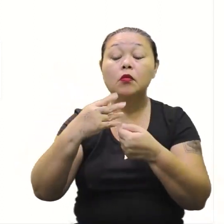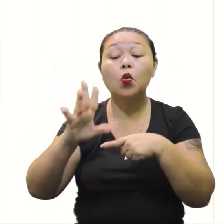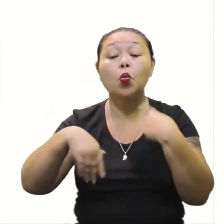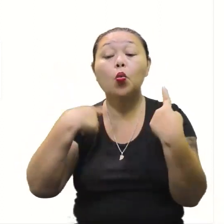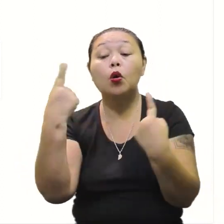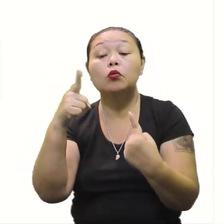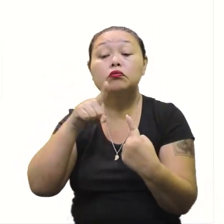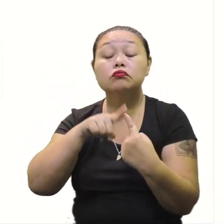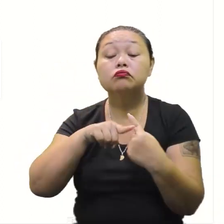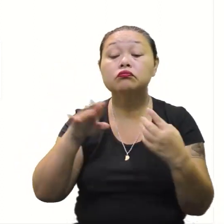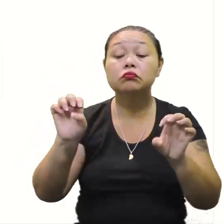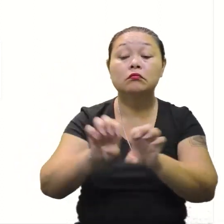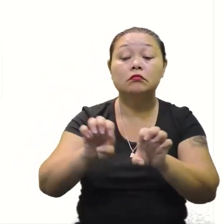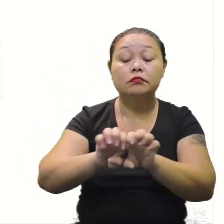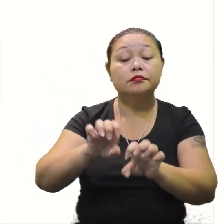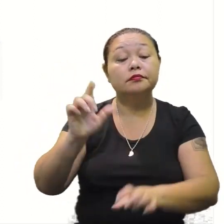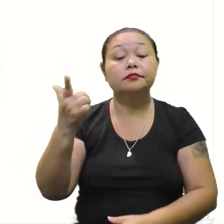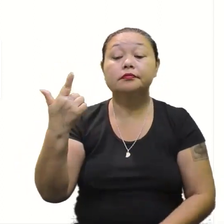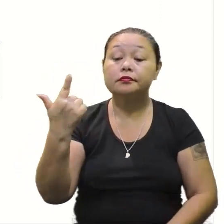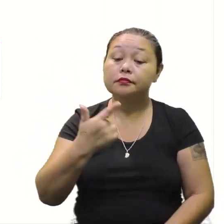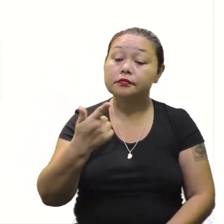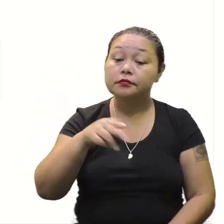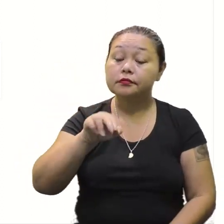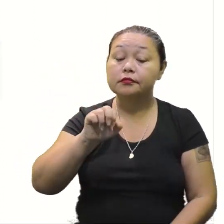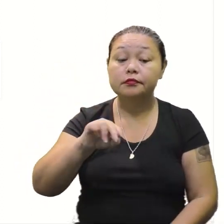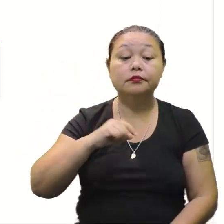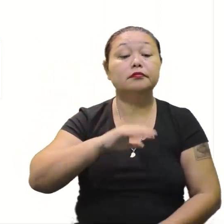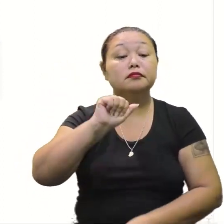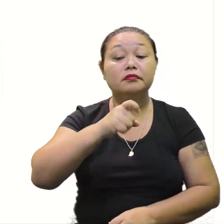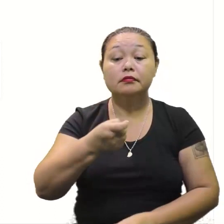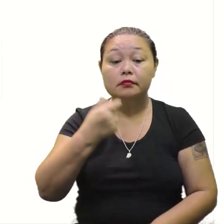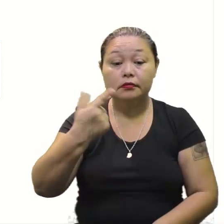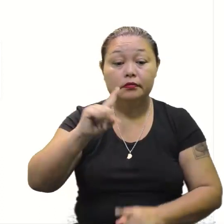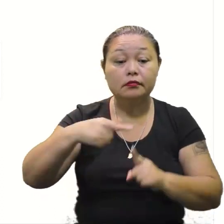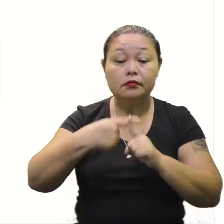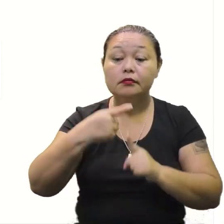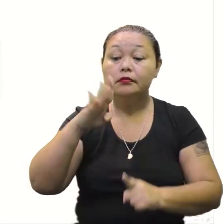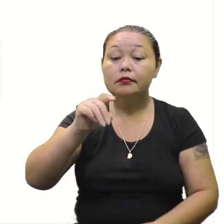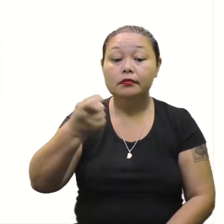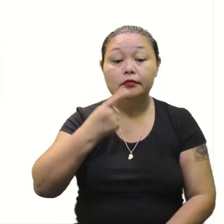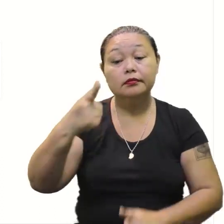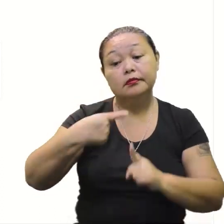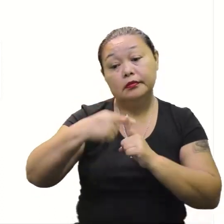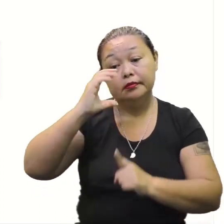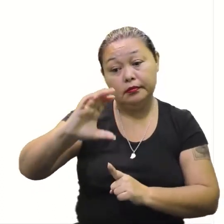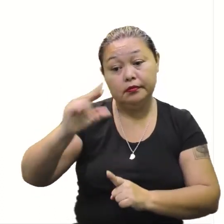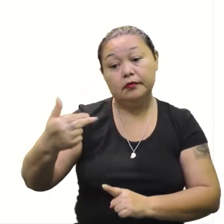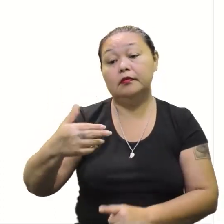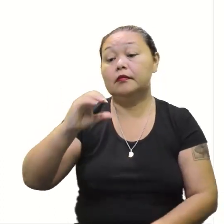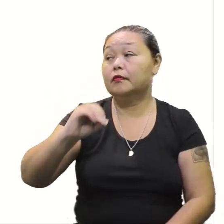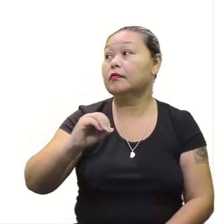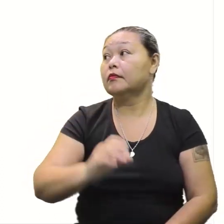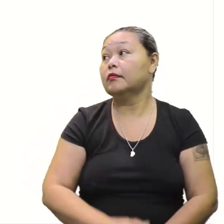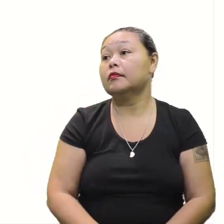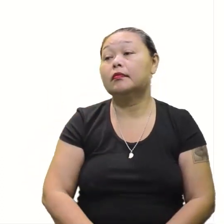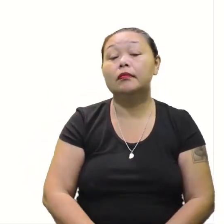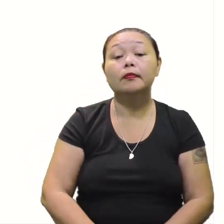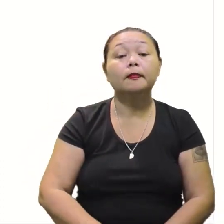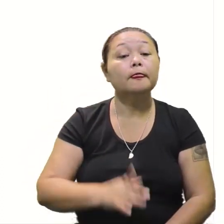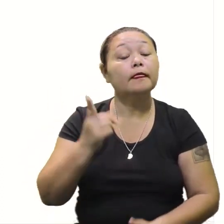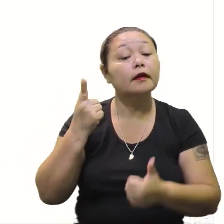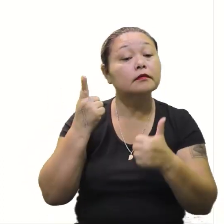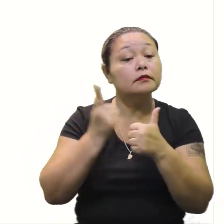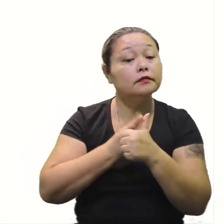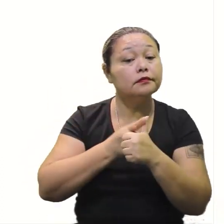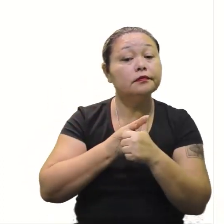tipo da equação do segundo grau. AX ao quadrado mais BX mais C igual a zero. Vamos primeiro